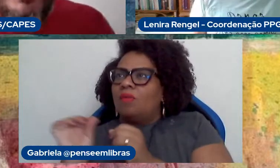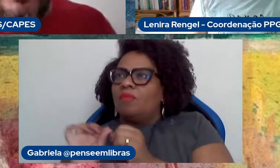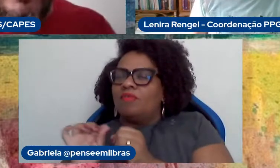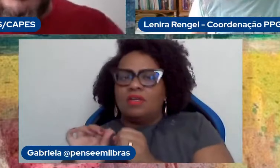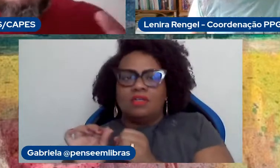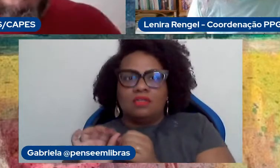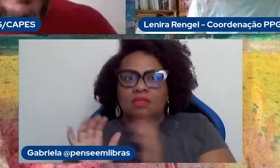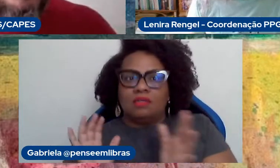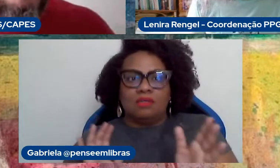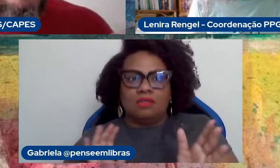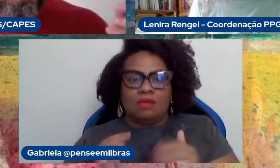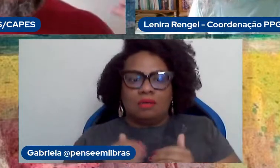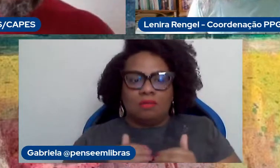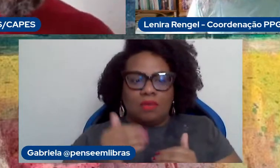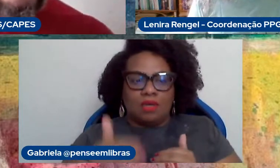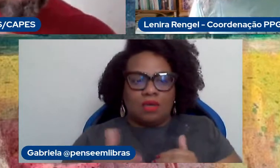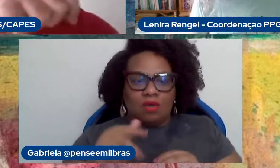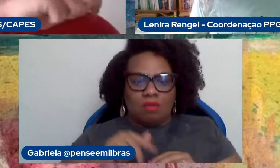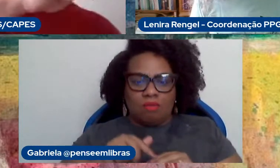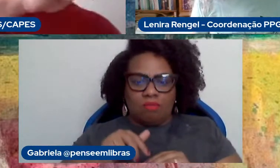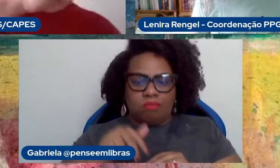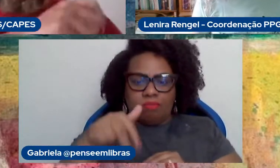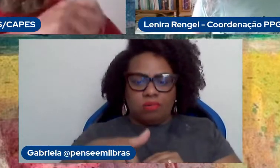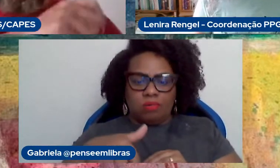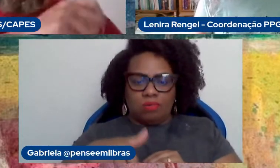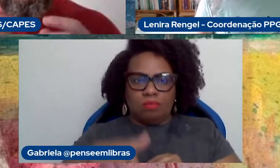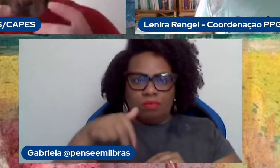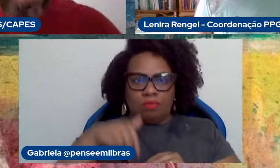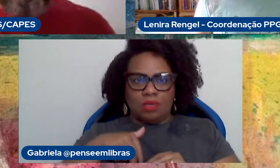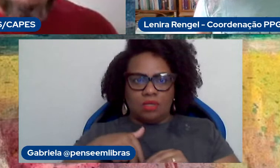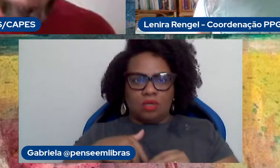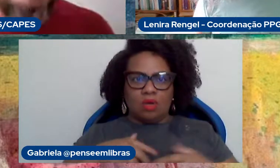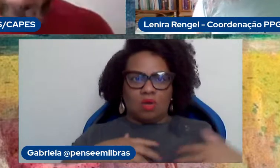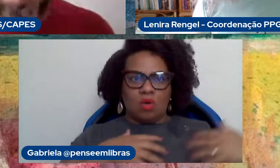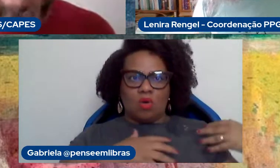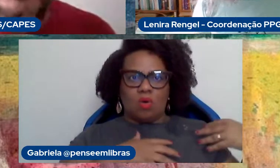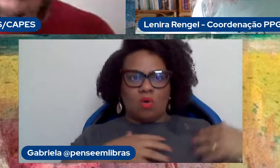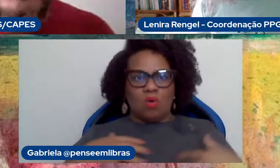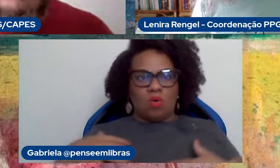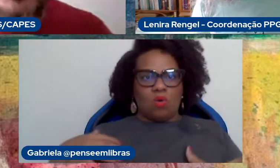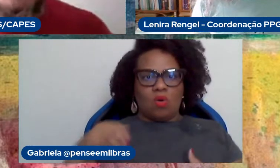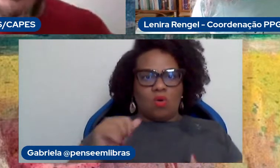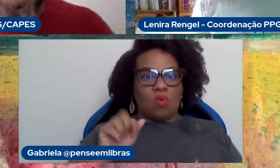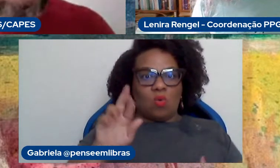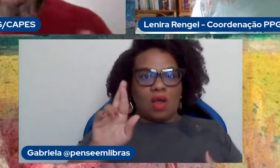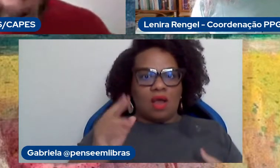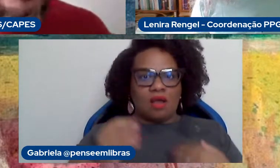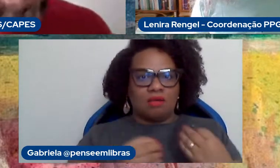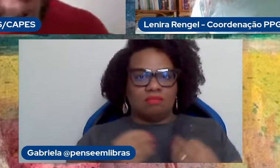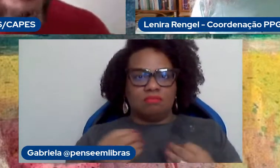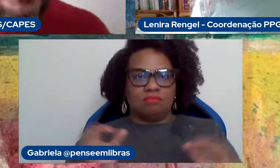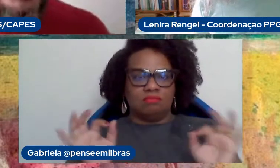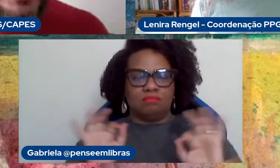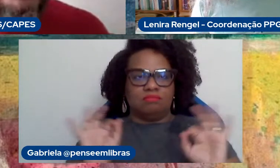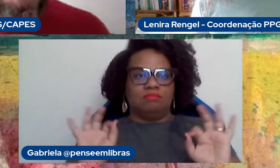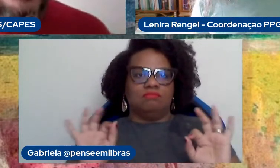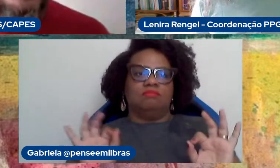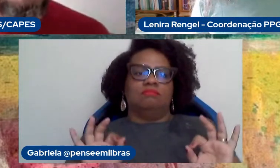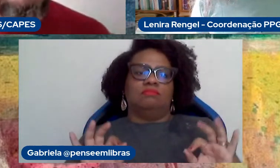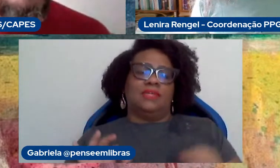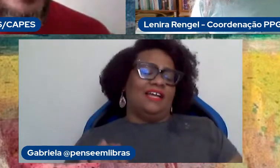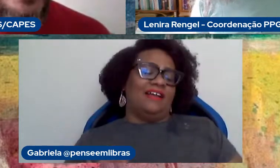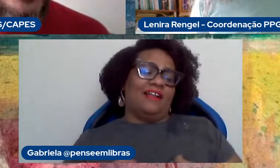pulo maior ou vai dar um pulo menor, ou eu vou usar meu arco mais aqui, eu vou respirar mais assim, isso, a gente vive disso,